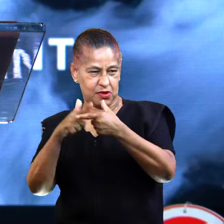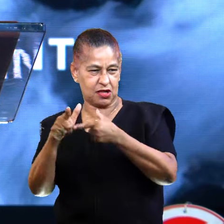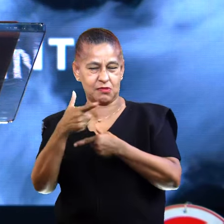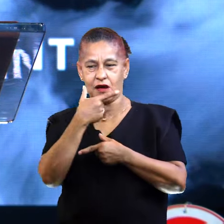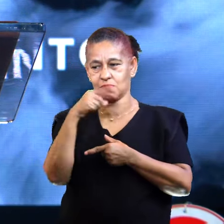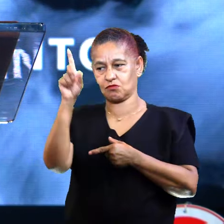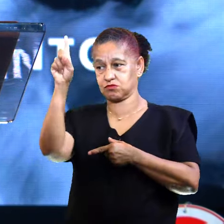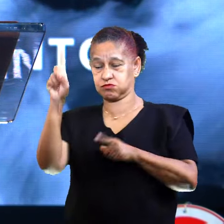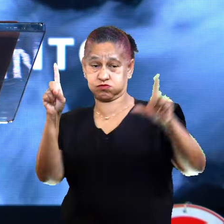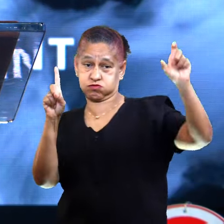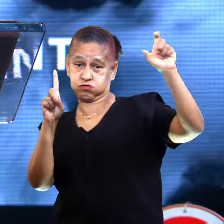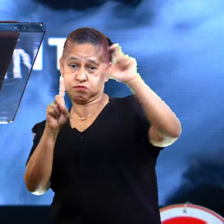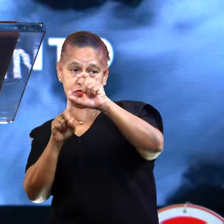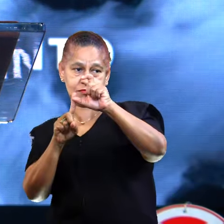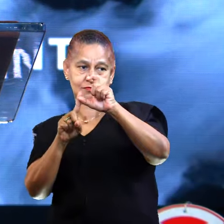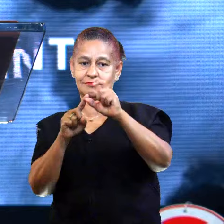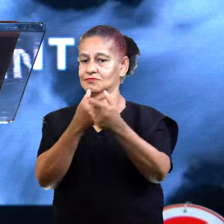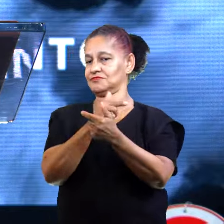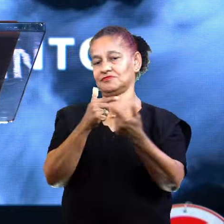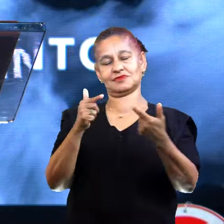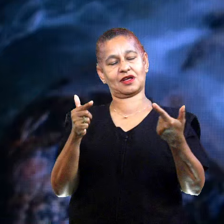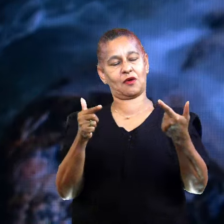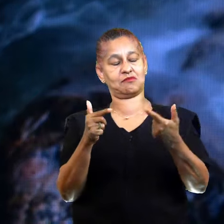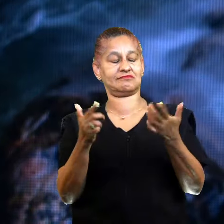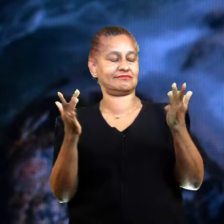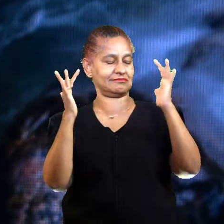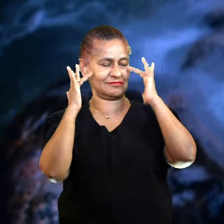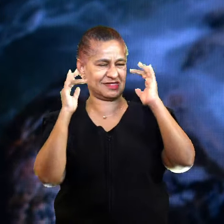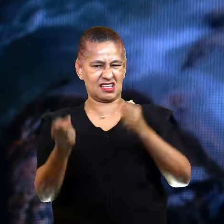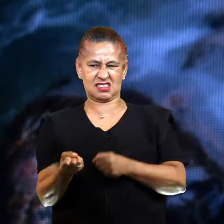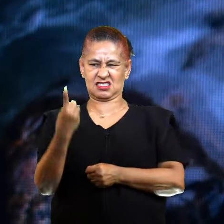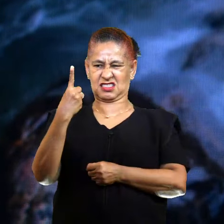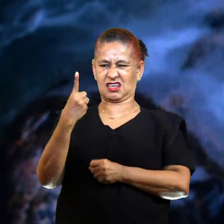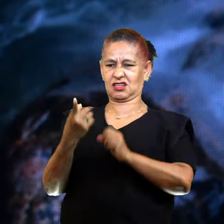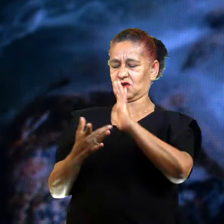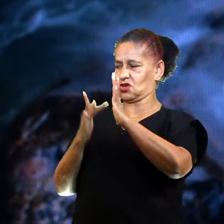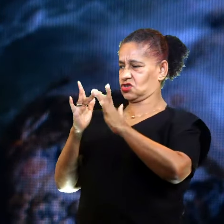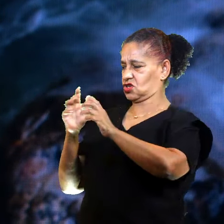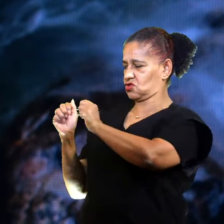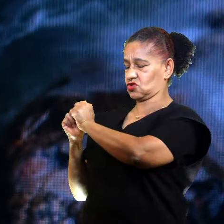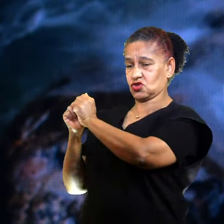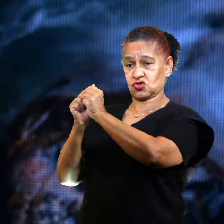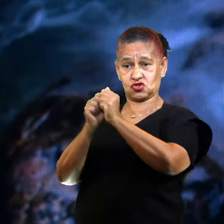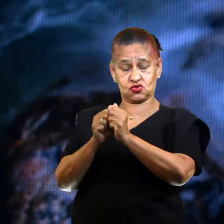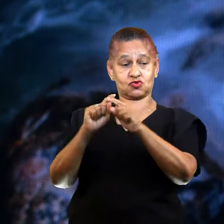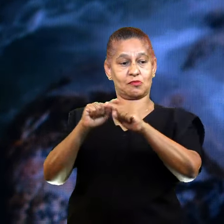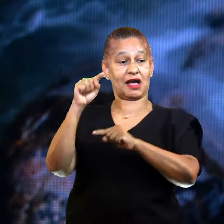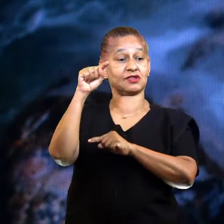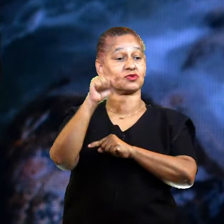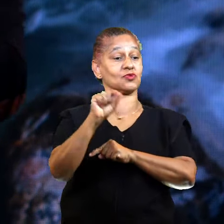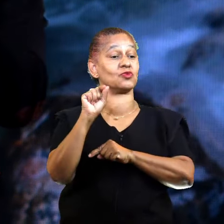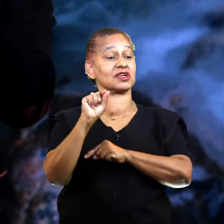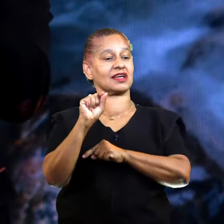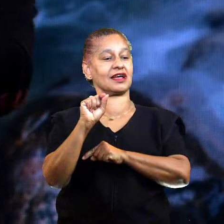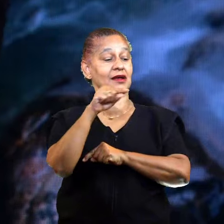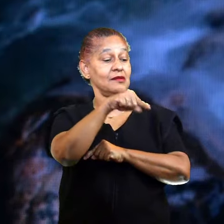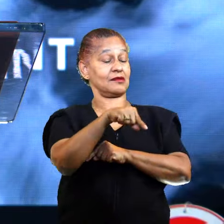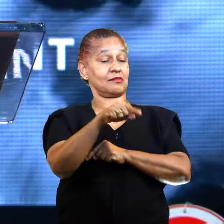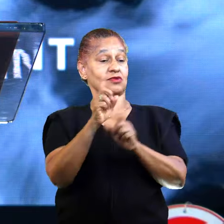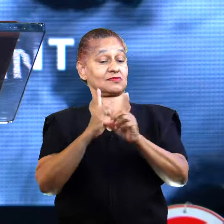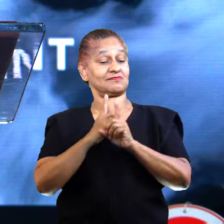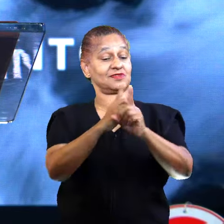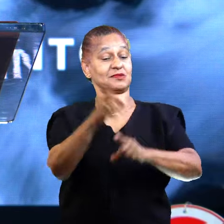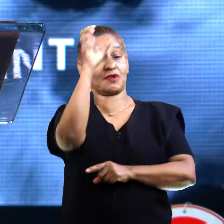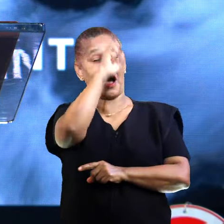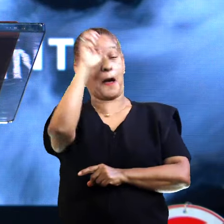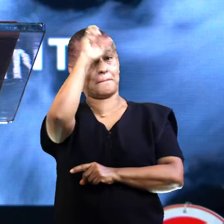interessante. Parece que Jesus levou os discípulos para aprender que olha agora vocês vão saber o que é demônio. Mas o que